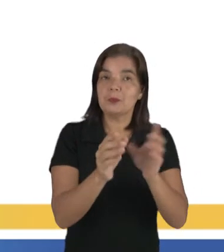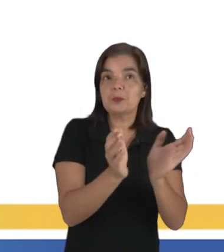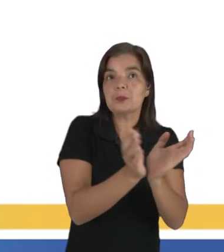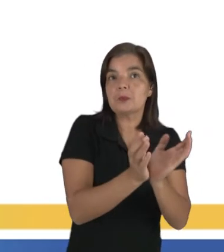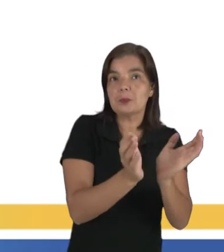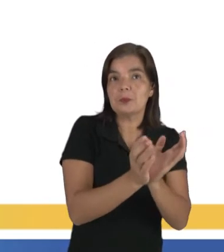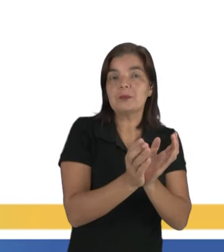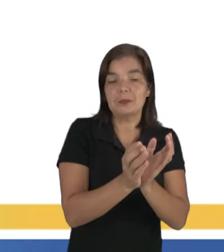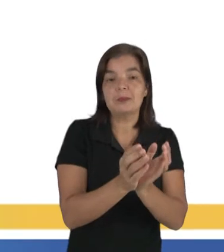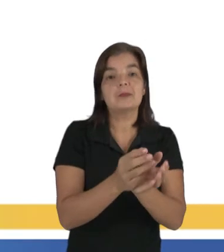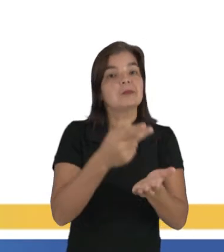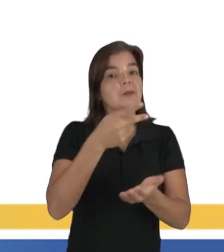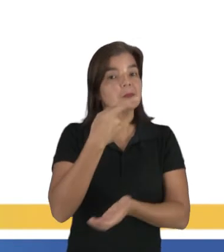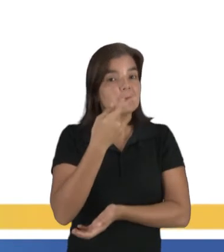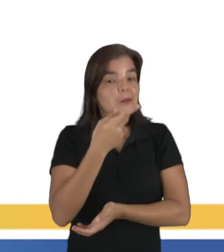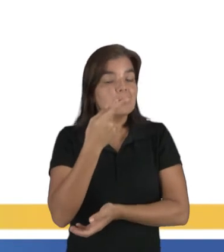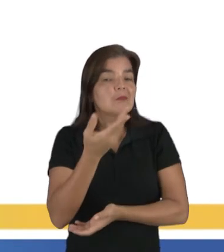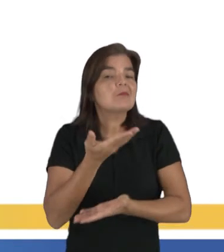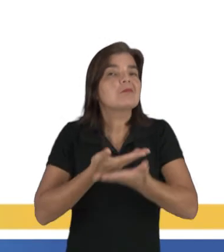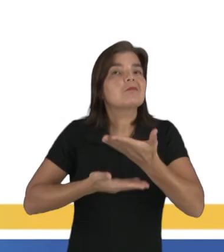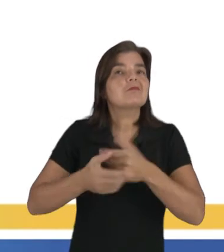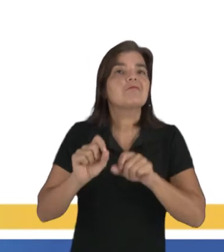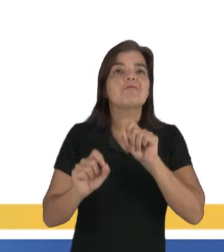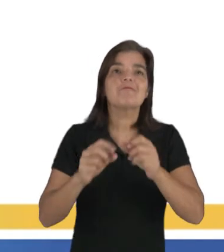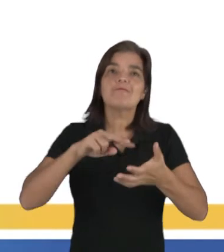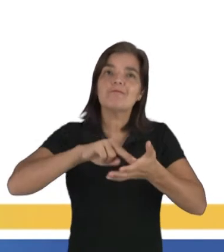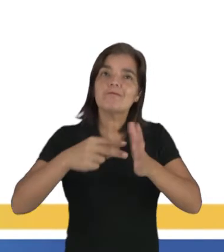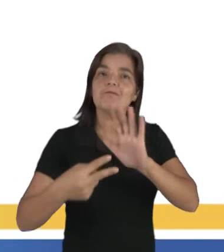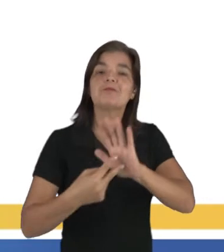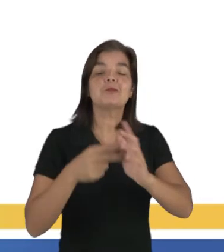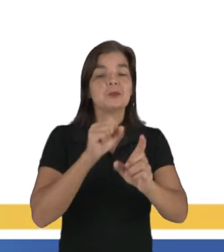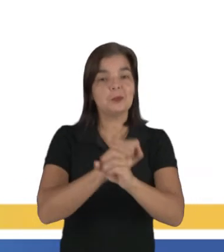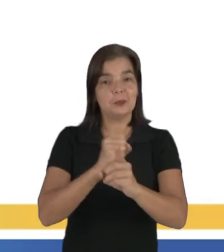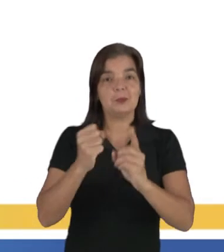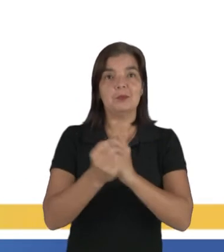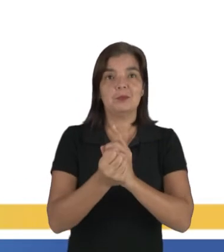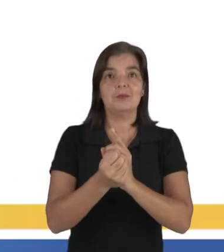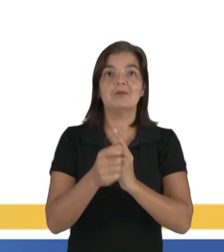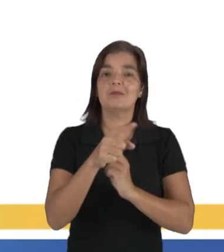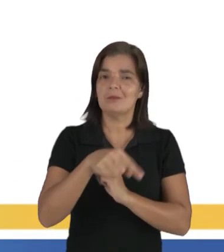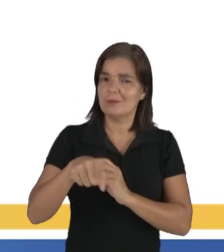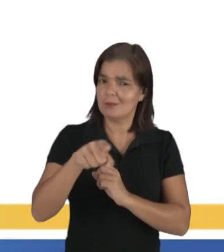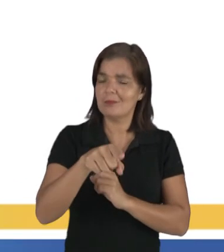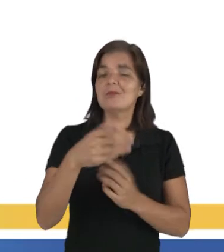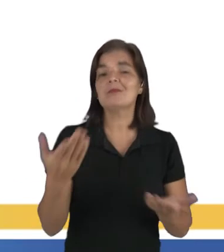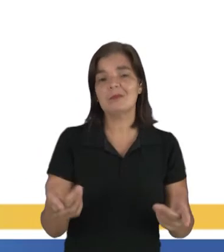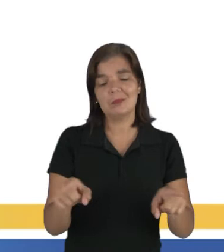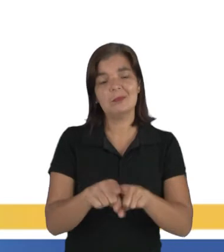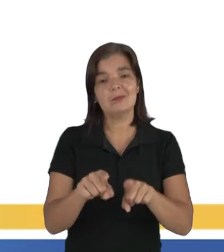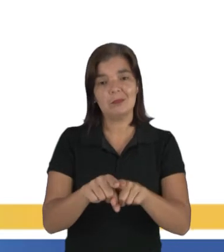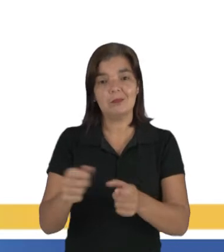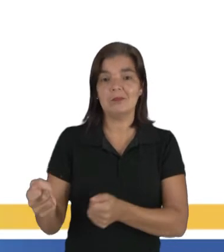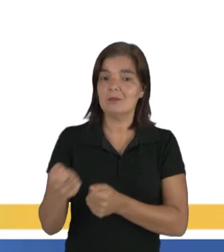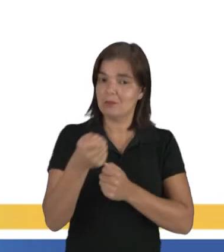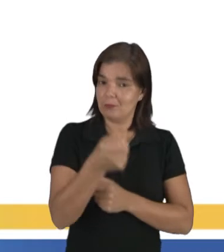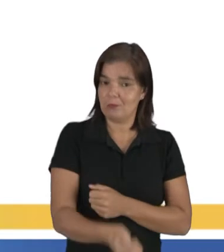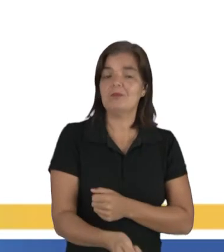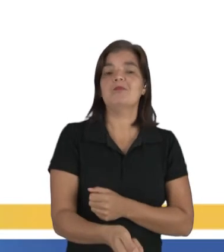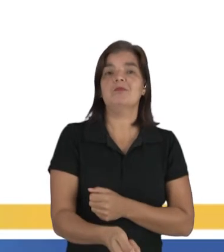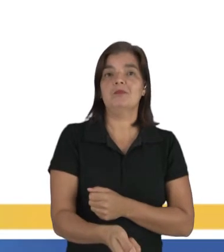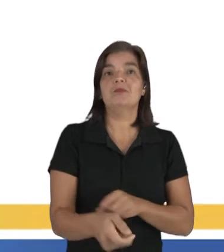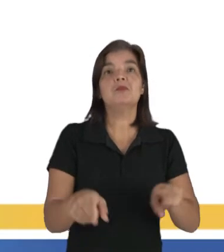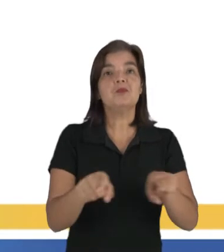parte da comunidade falante, está relacionada com o significado social que você tem, que você impõe,